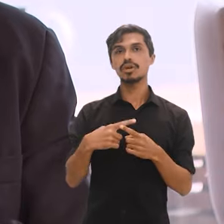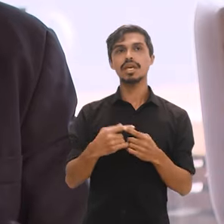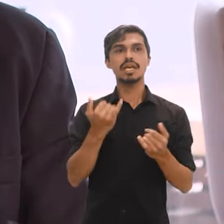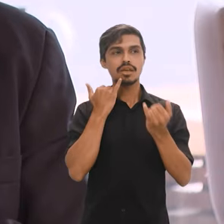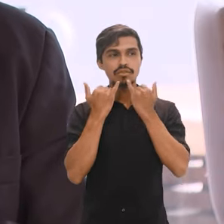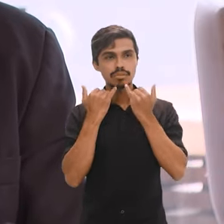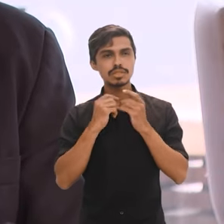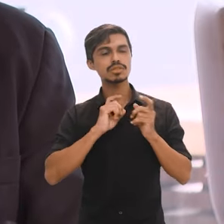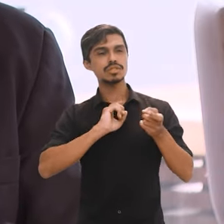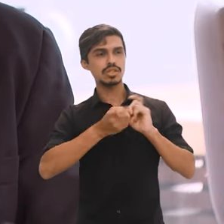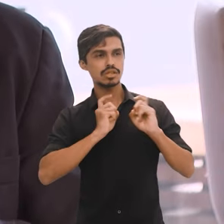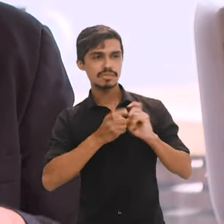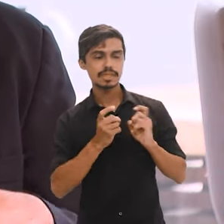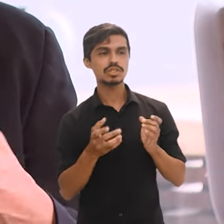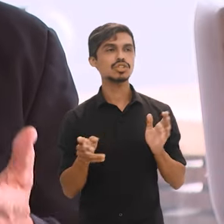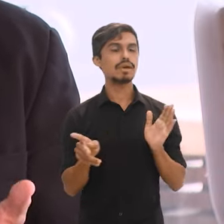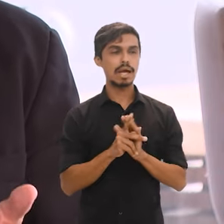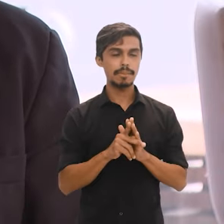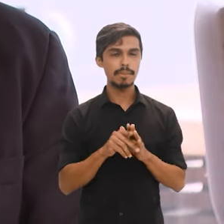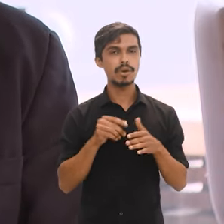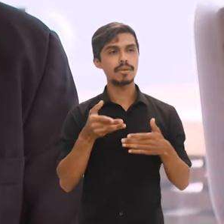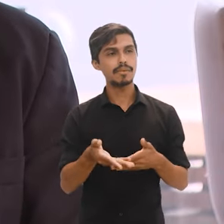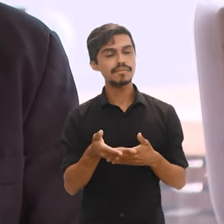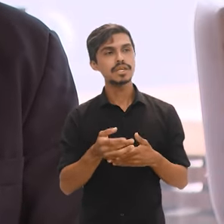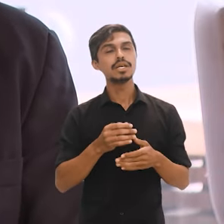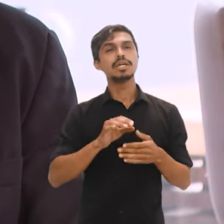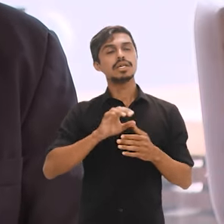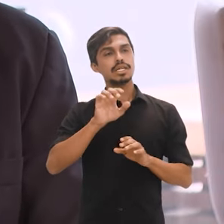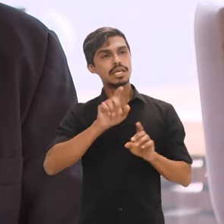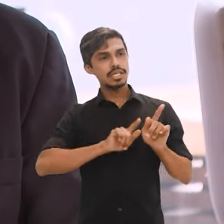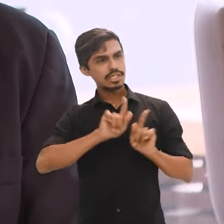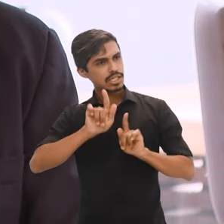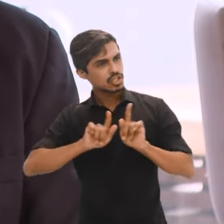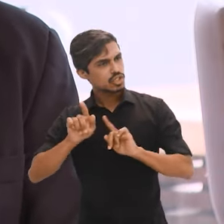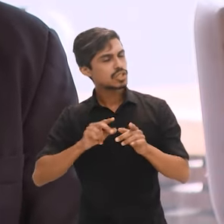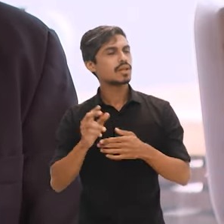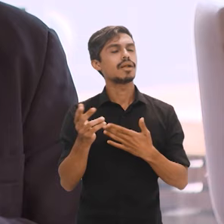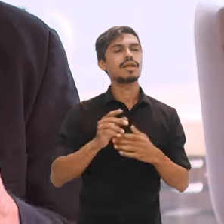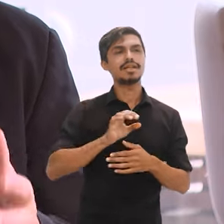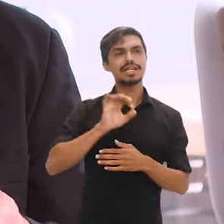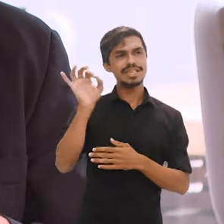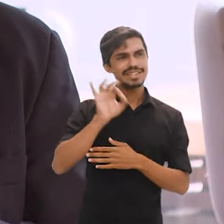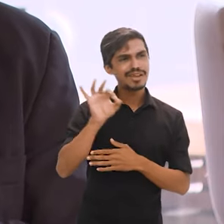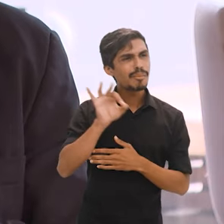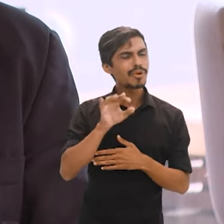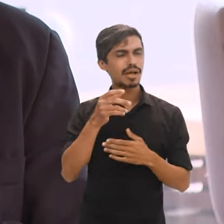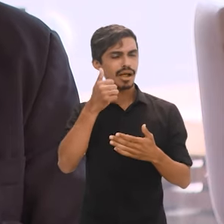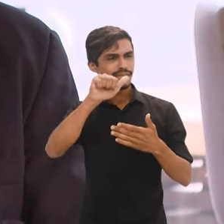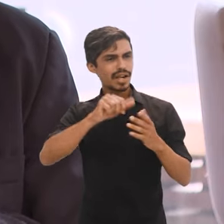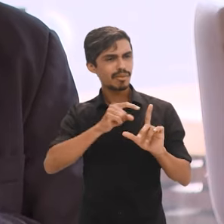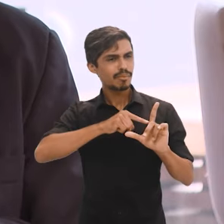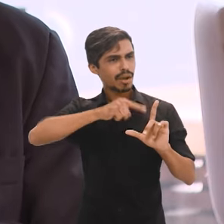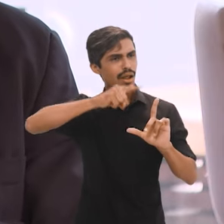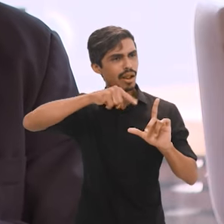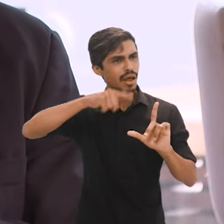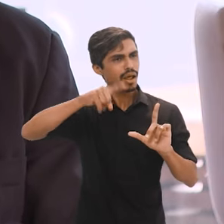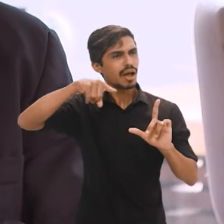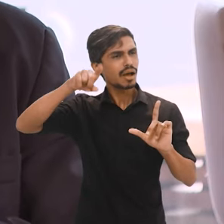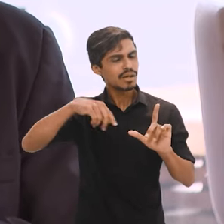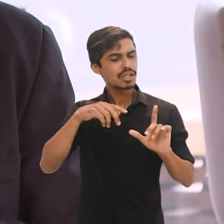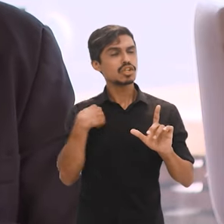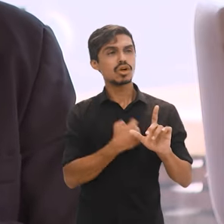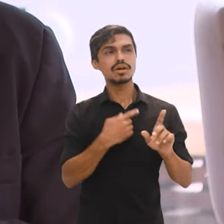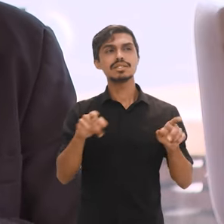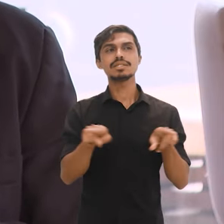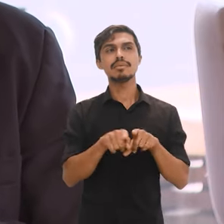administrativos em registros estatísticos. Nós estamos ainda também avaliando a possibilidade de fazer uma